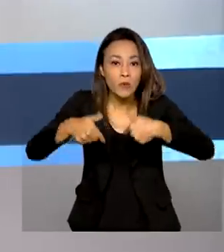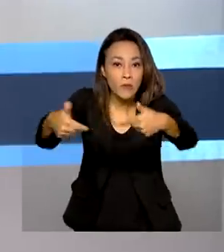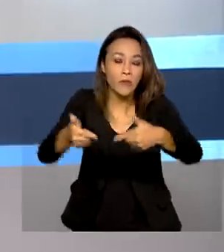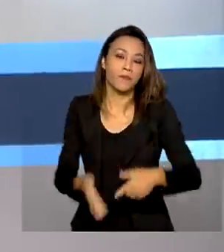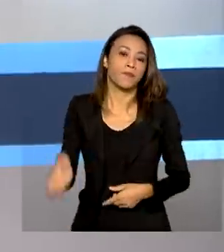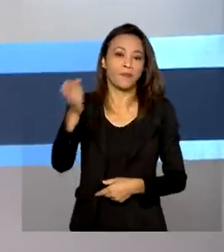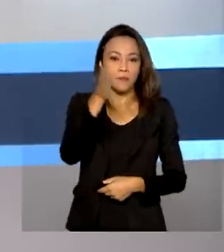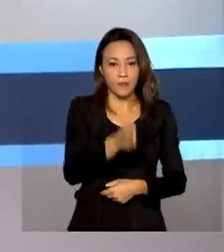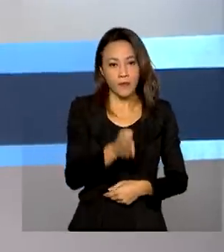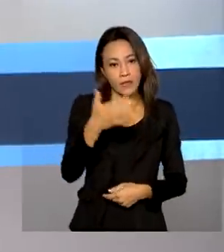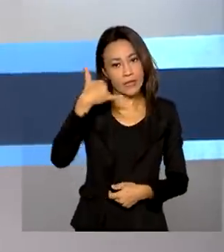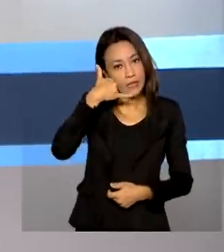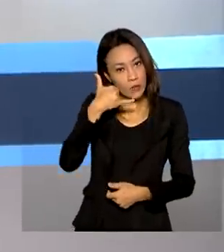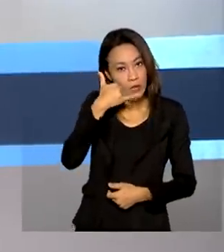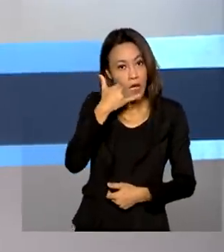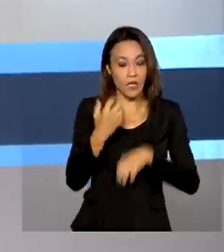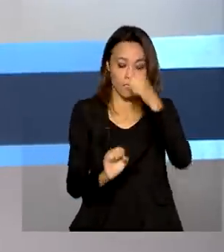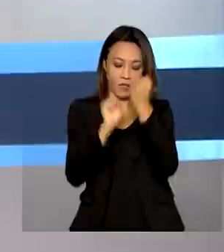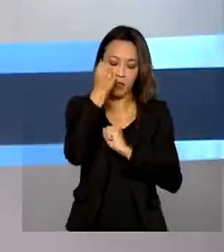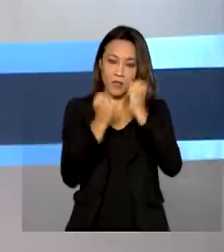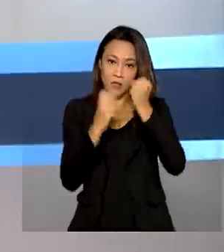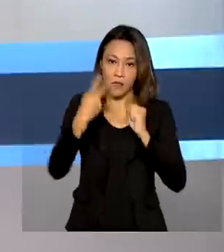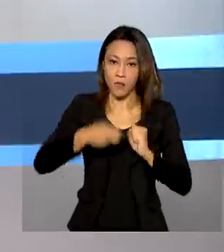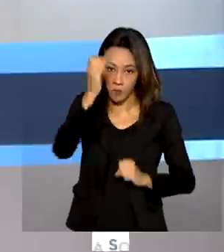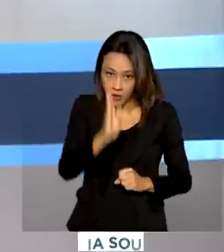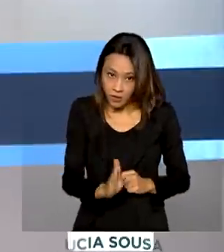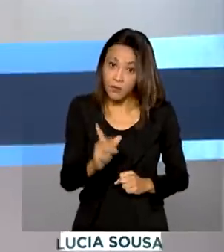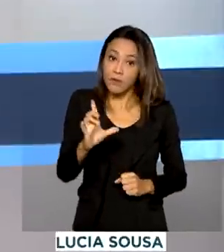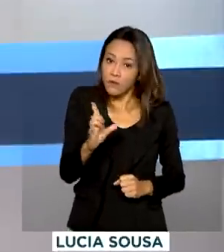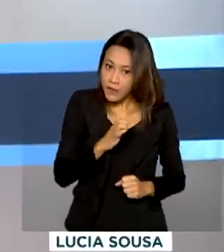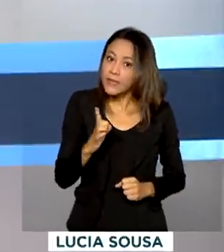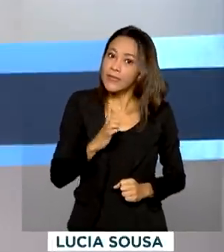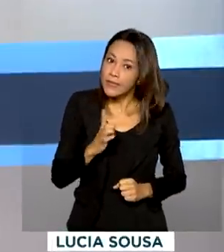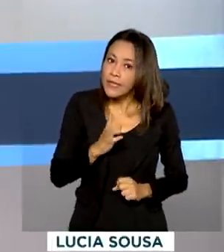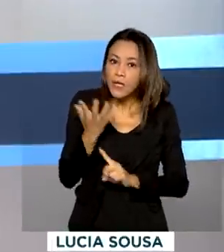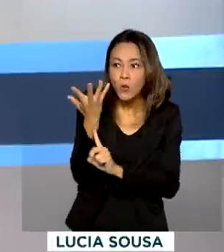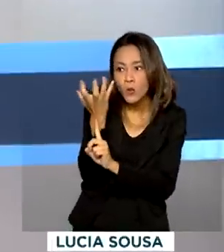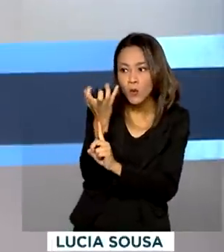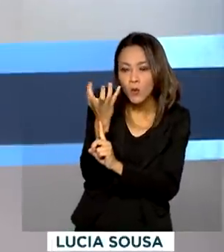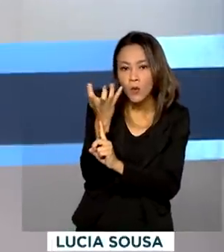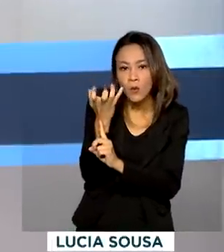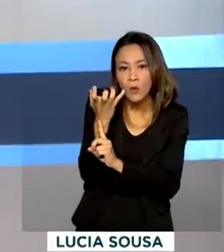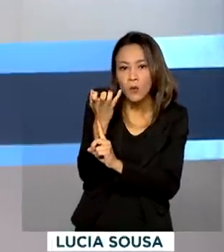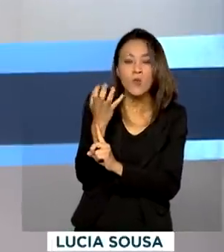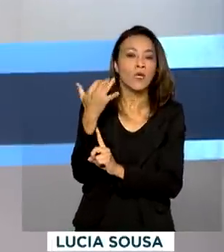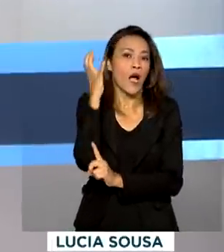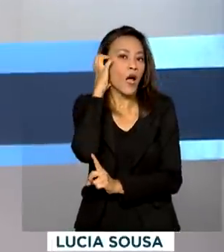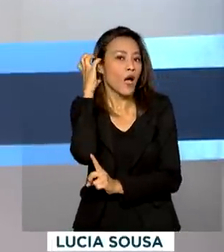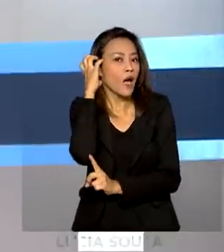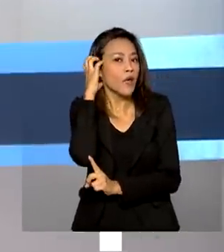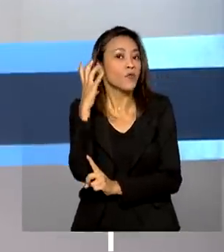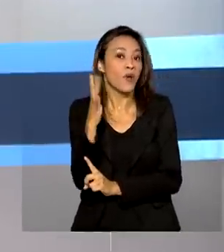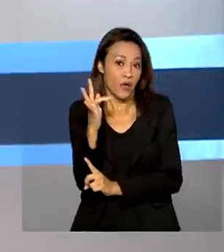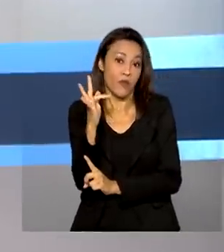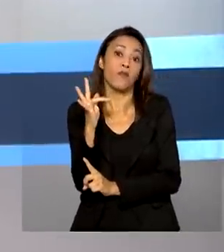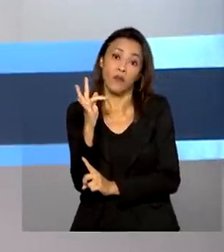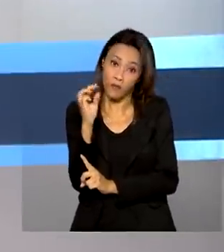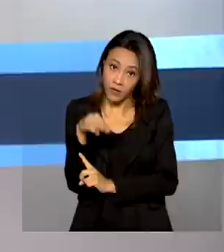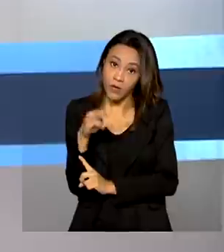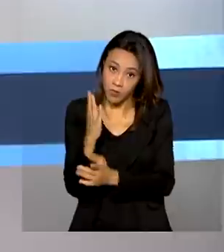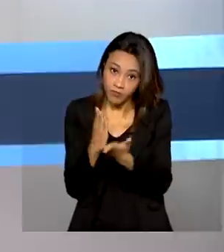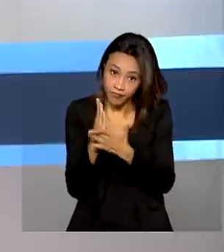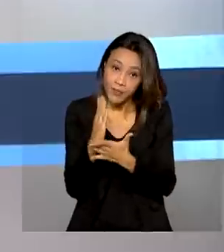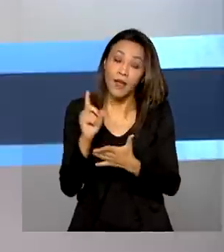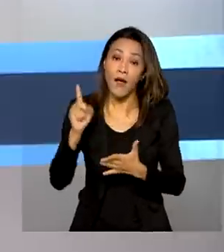E olha, celulares fabricados aqui no Brasil vão ter que vir com sinal de rádio FM habilitado. A medida assinada ontem pelo